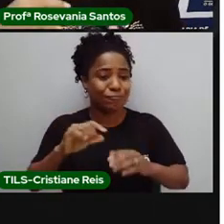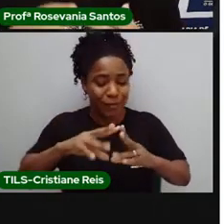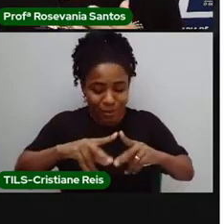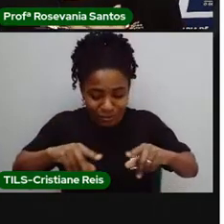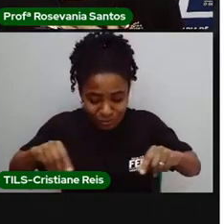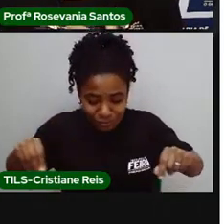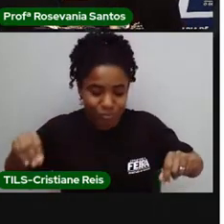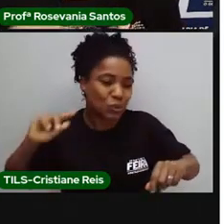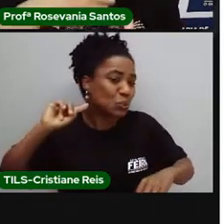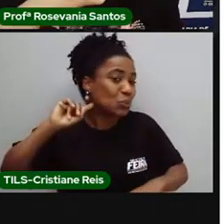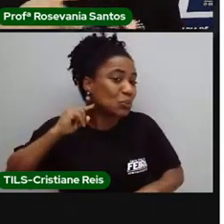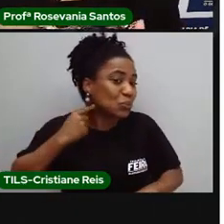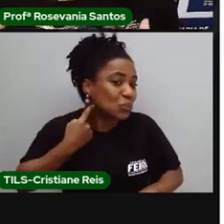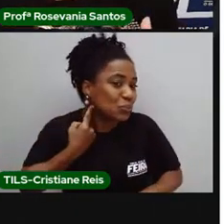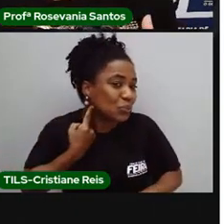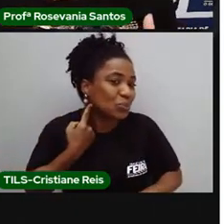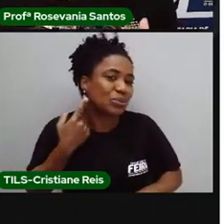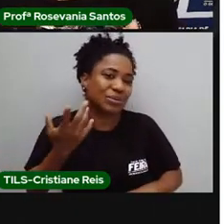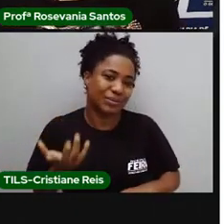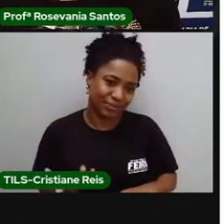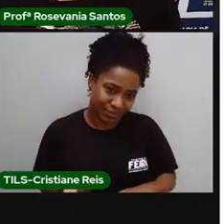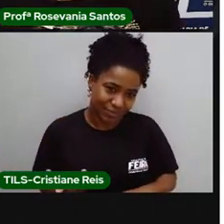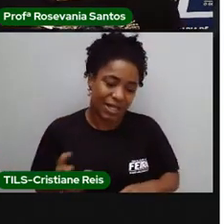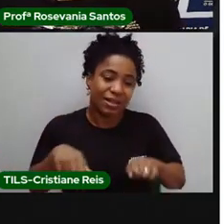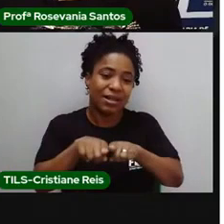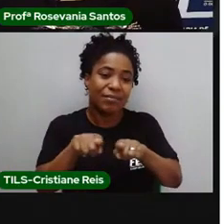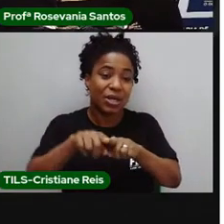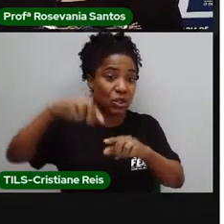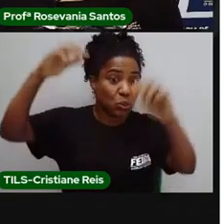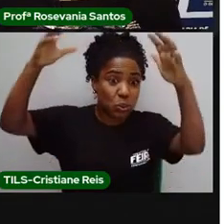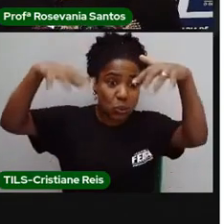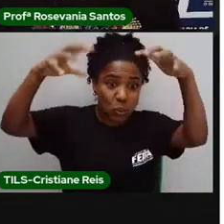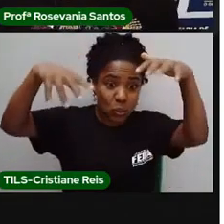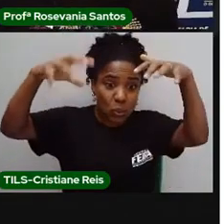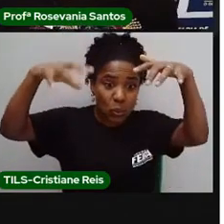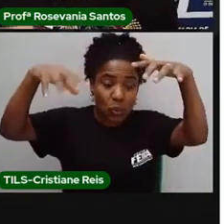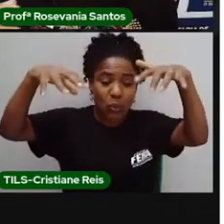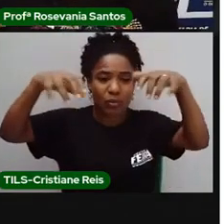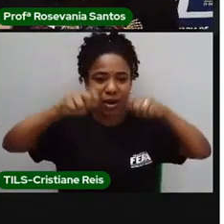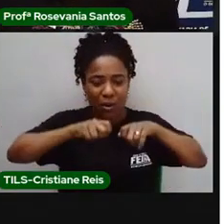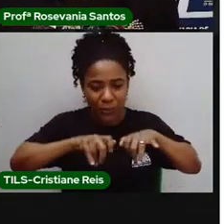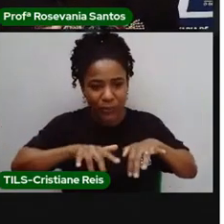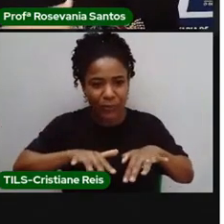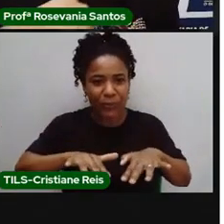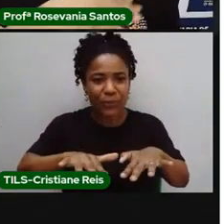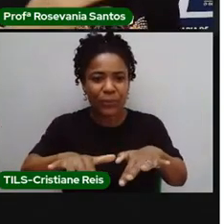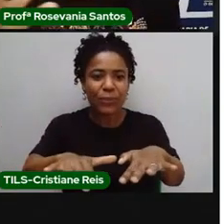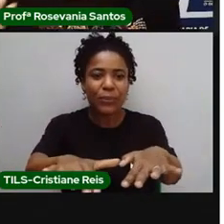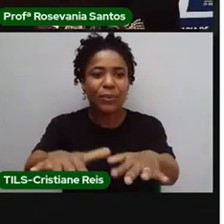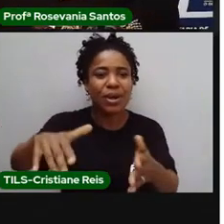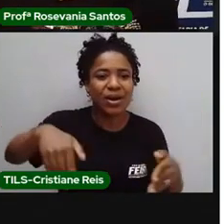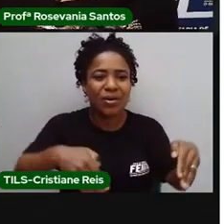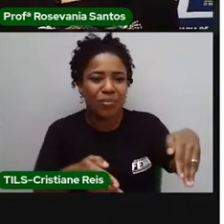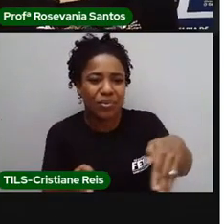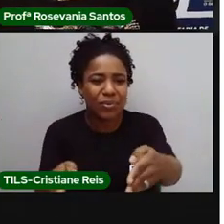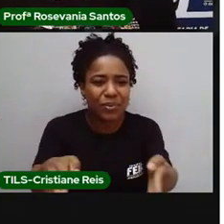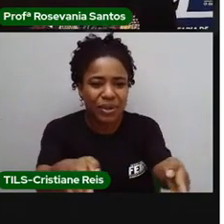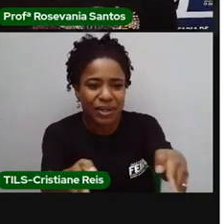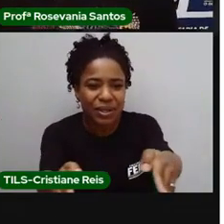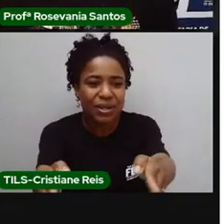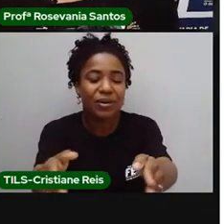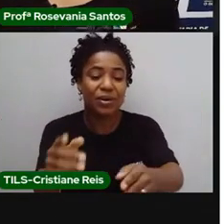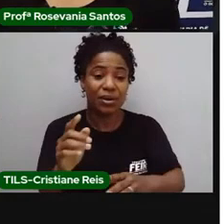além dos solos, leva a isso, contamina também os rios, né? As pessoas que se alimentam desses